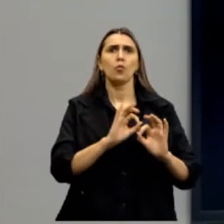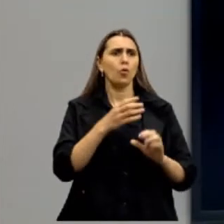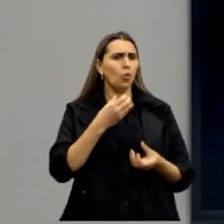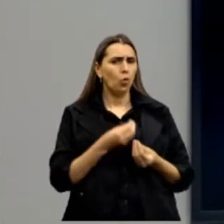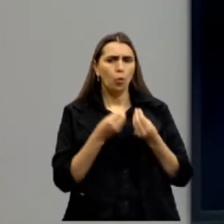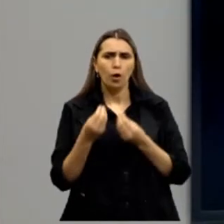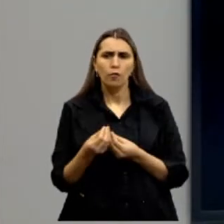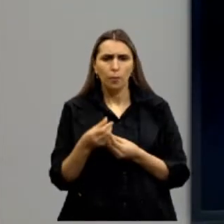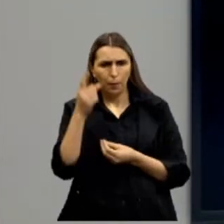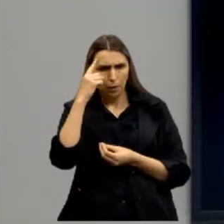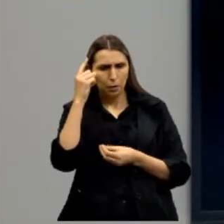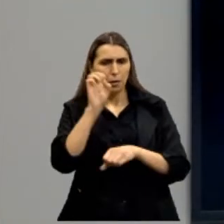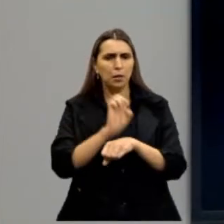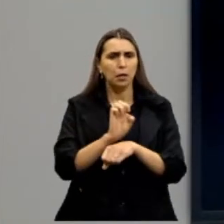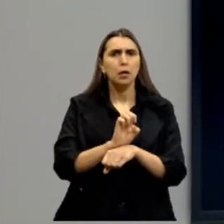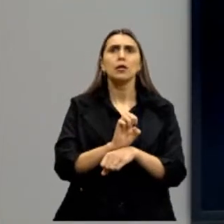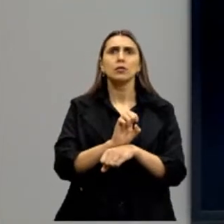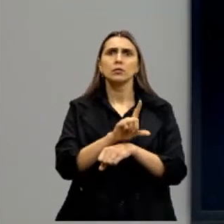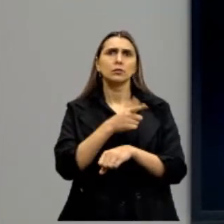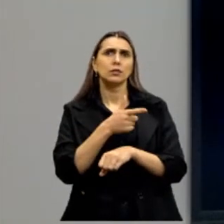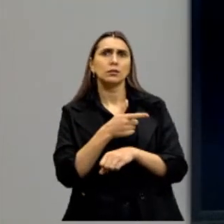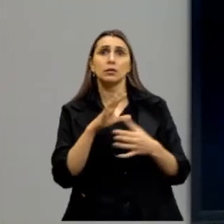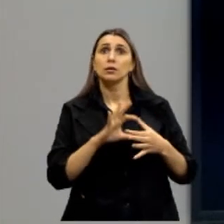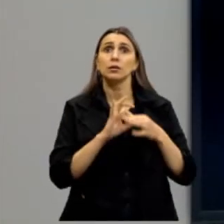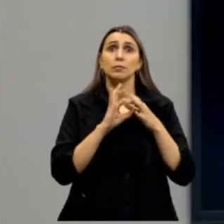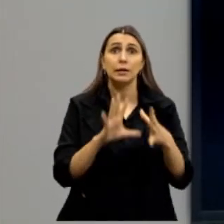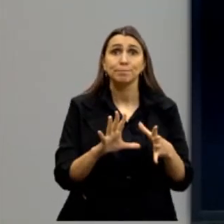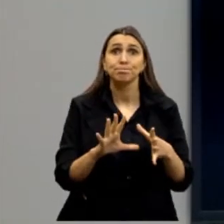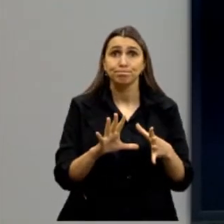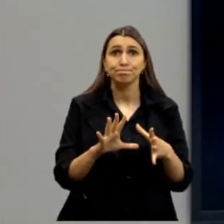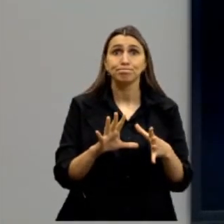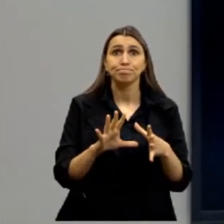eu vou pensar uma cidade-estado se não há liberdade?